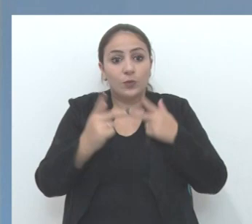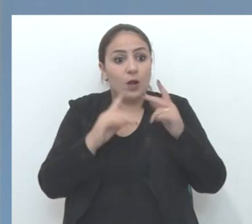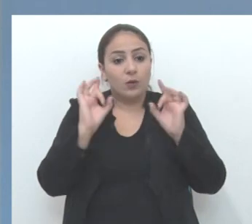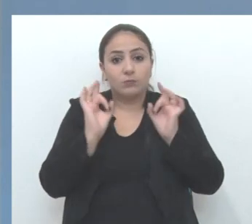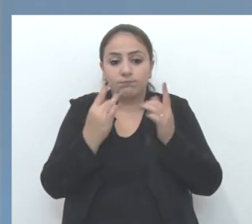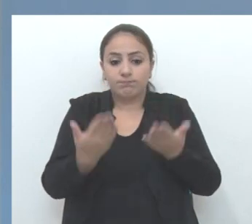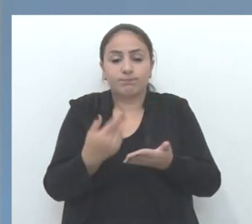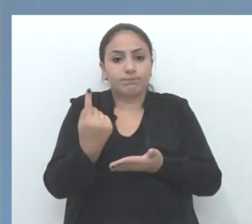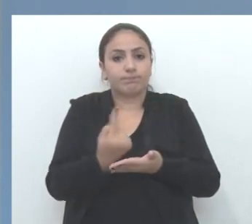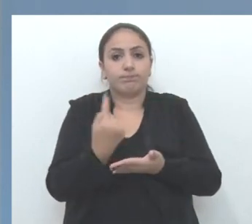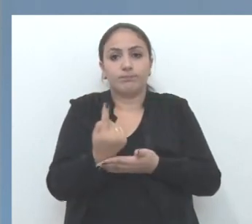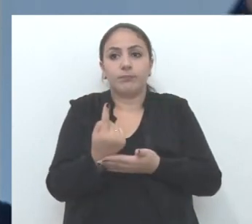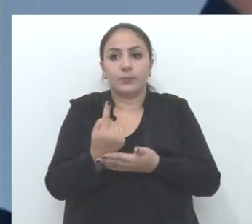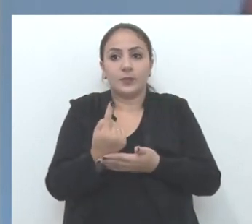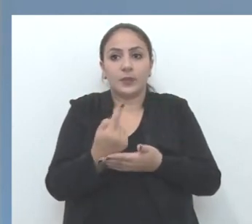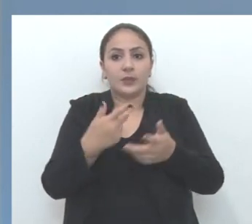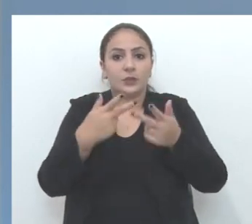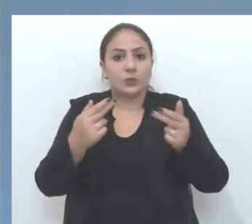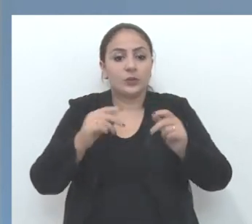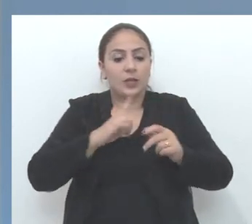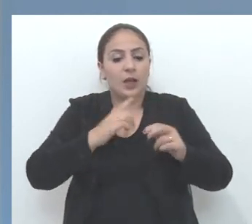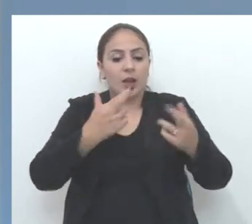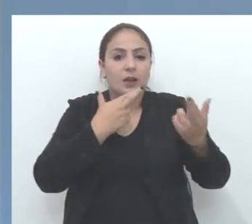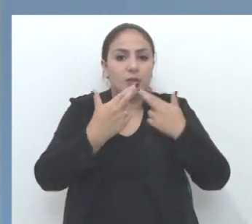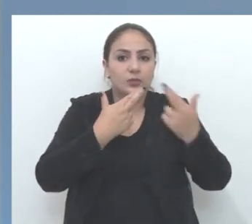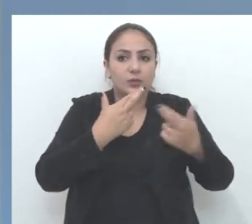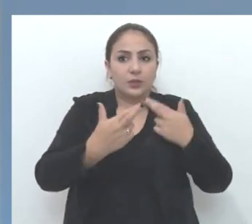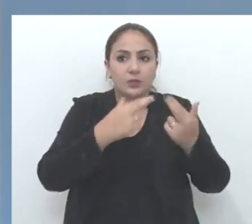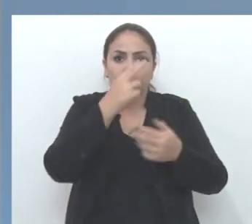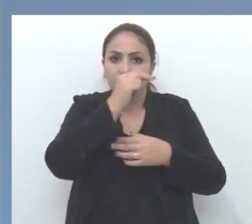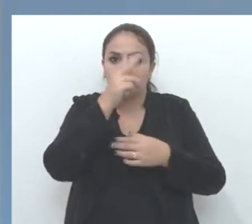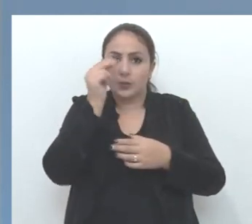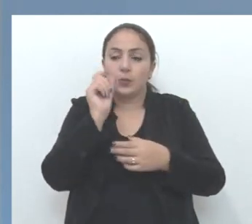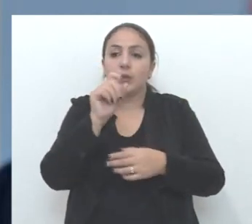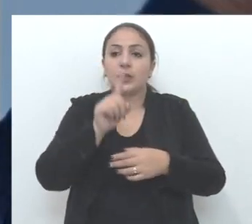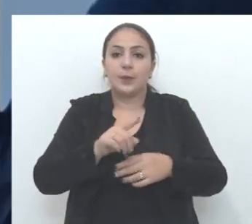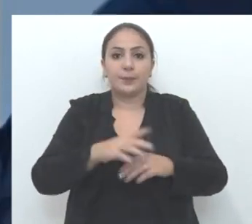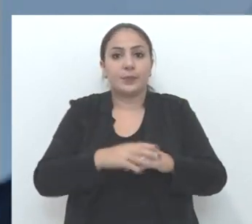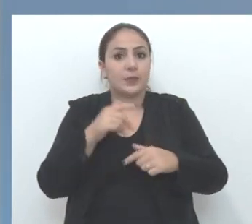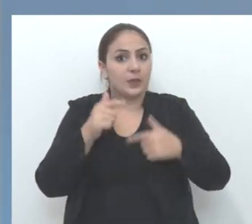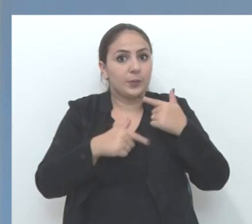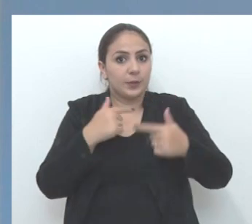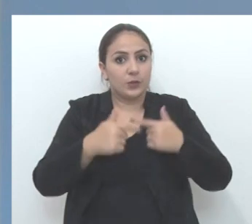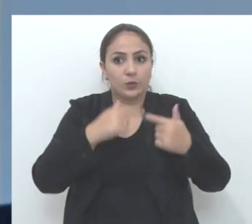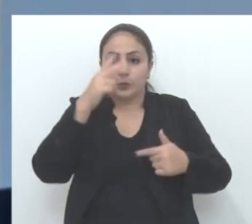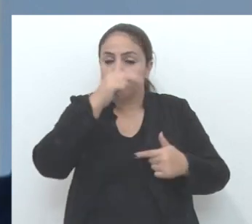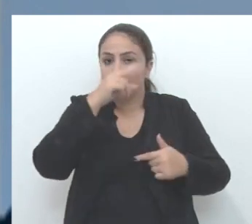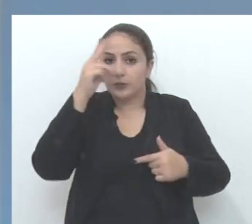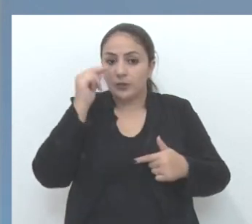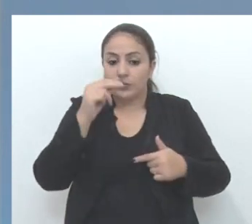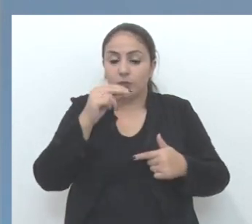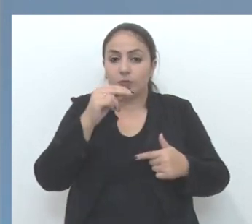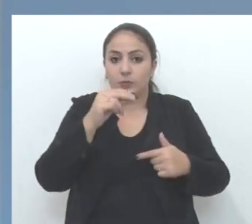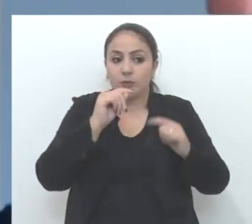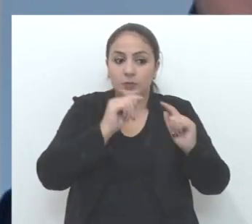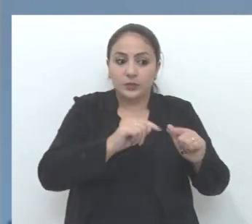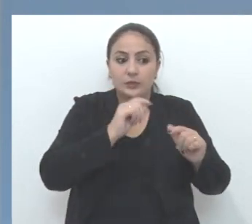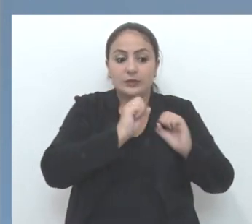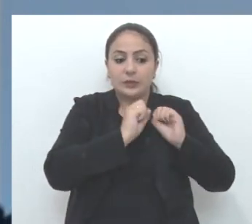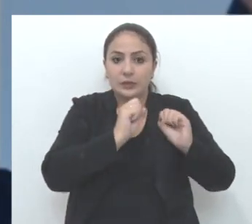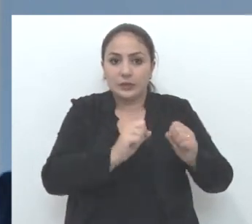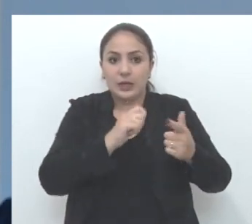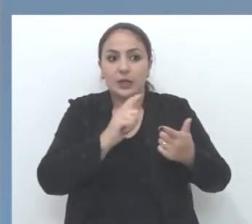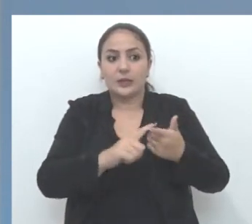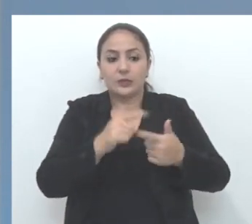trata única e exclusivamente daqueles que estão relacionados ao poder executivo. Ou seja, servidores municipais do executivo,